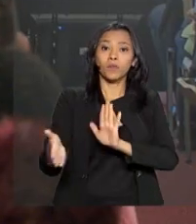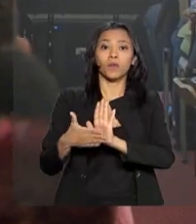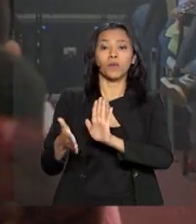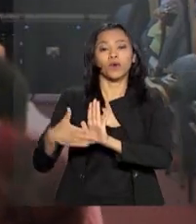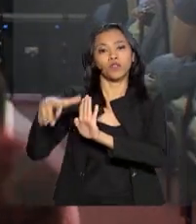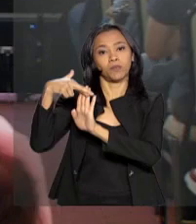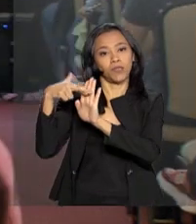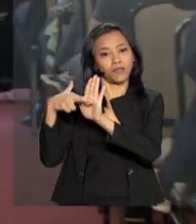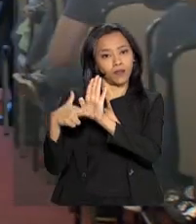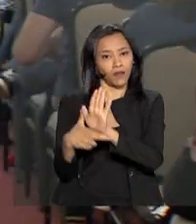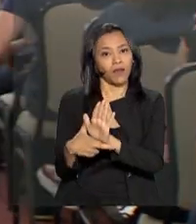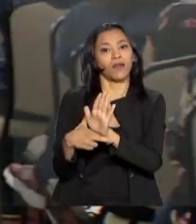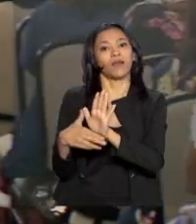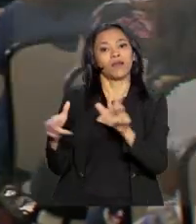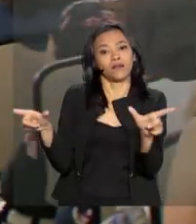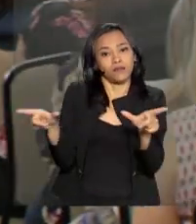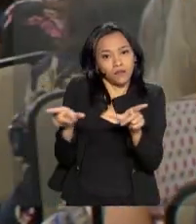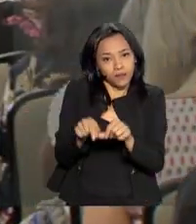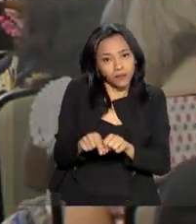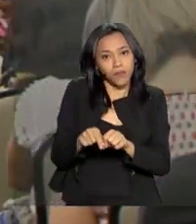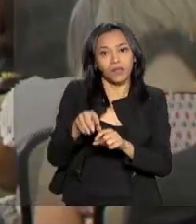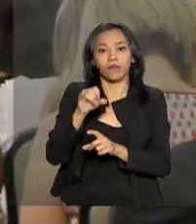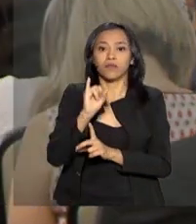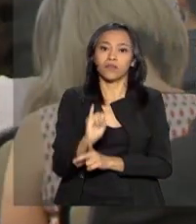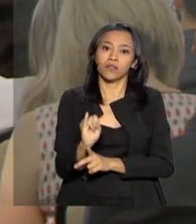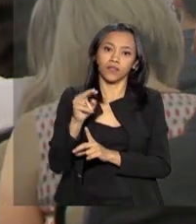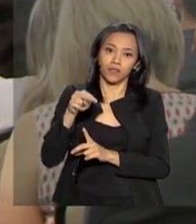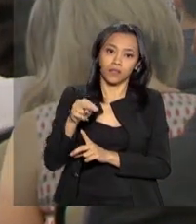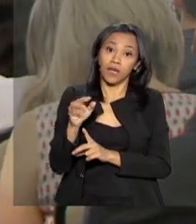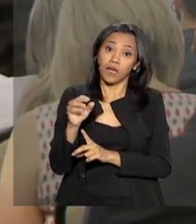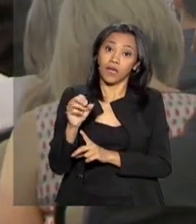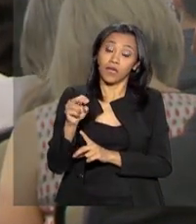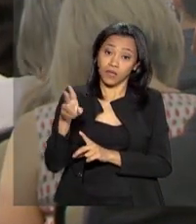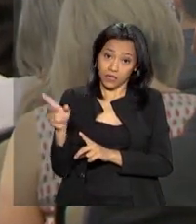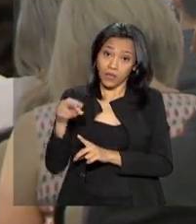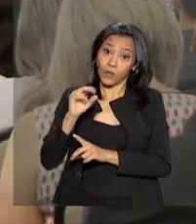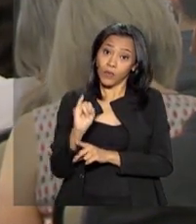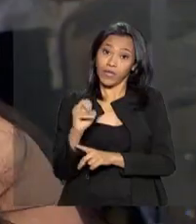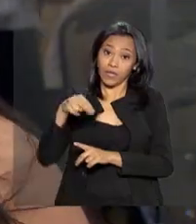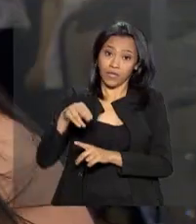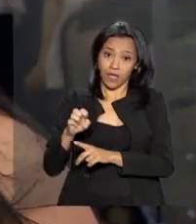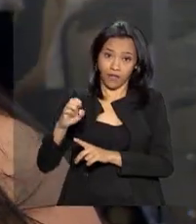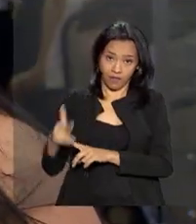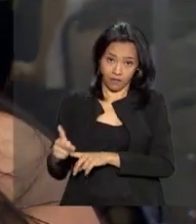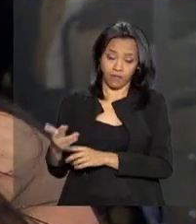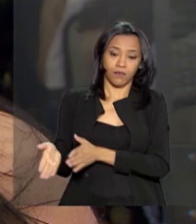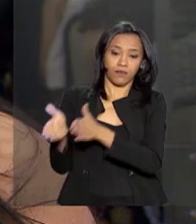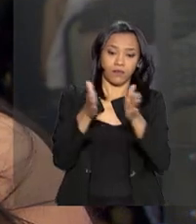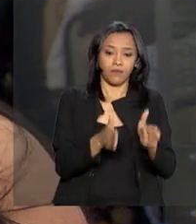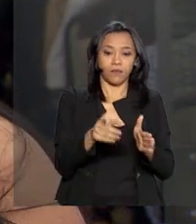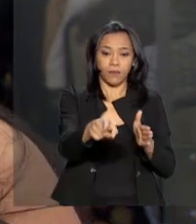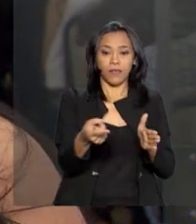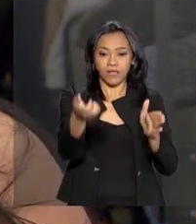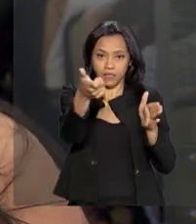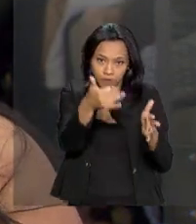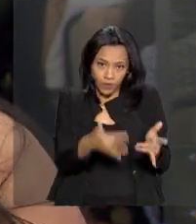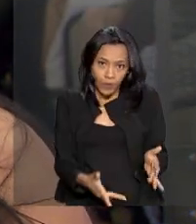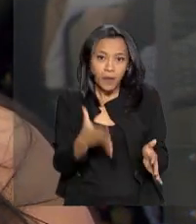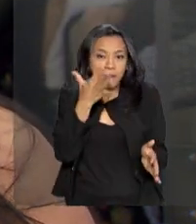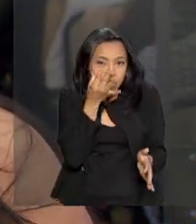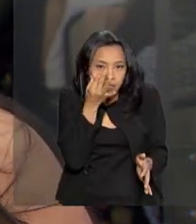de Estudos e Pesquisas Educacionais, Anísio Teixeira, o INEP. O presencial é importante para a gente